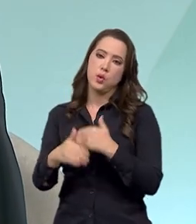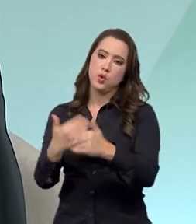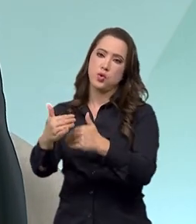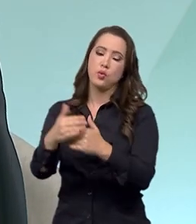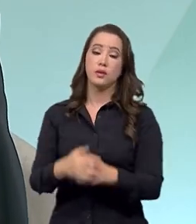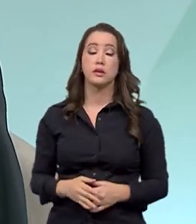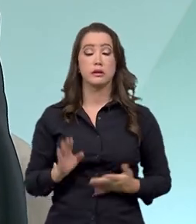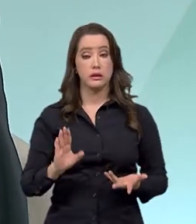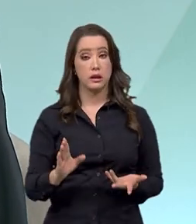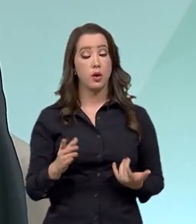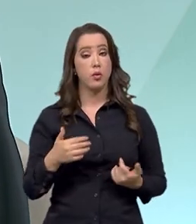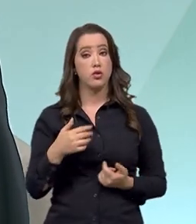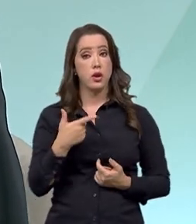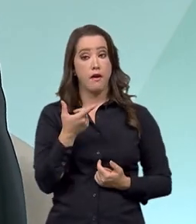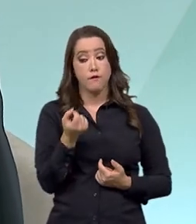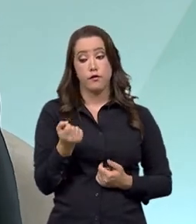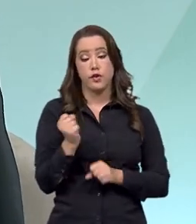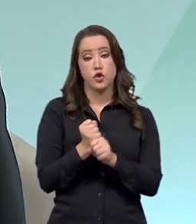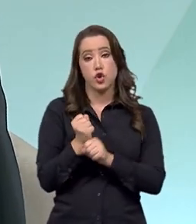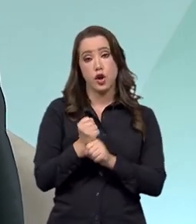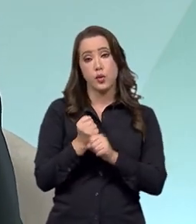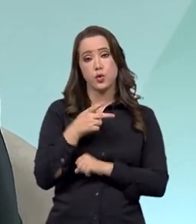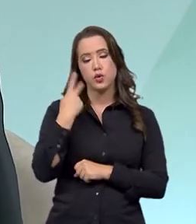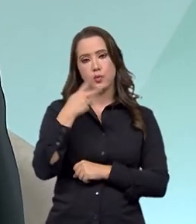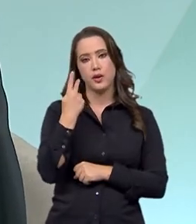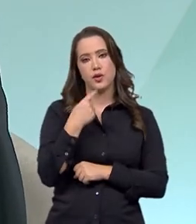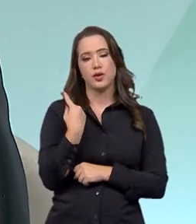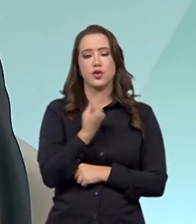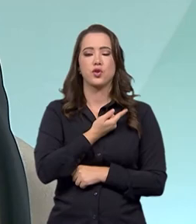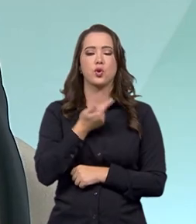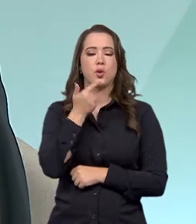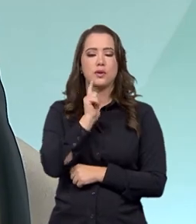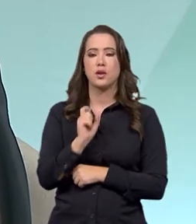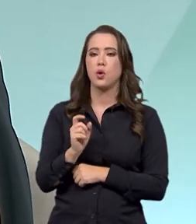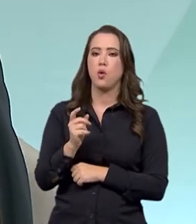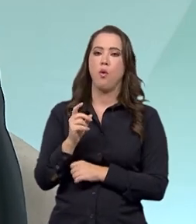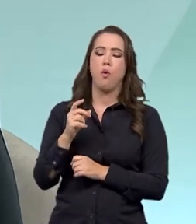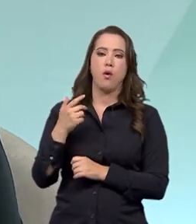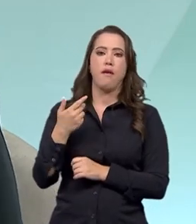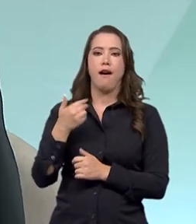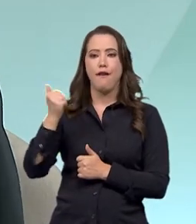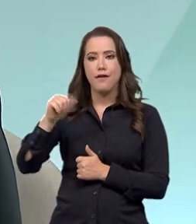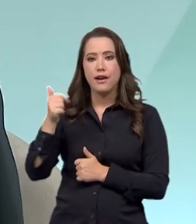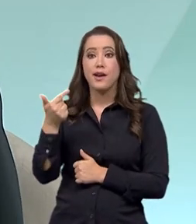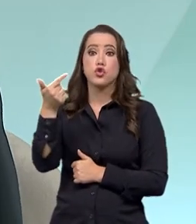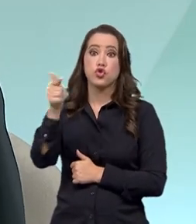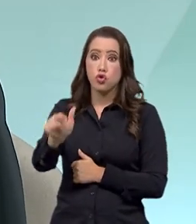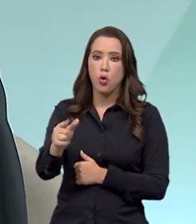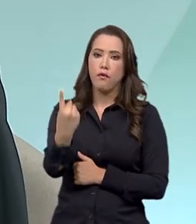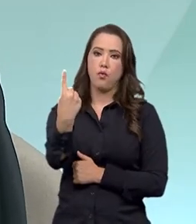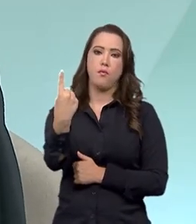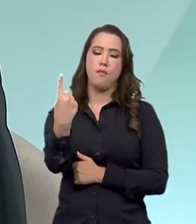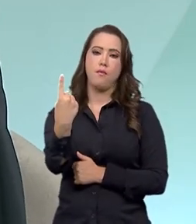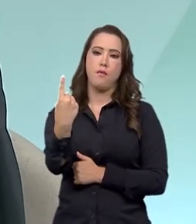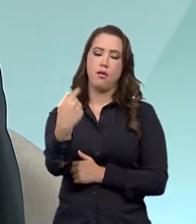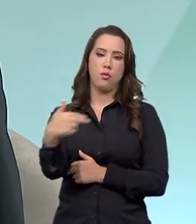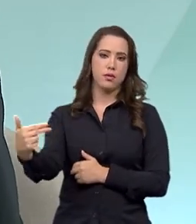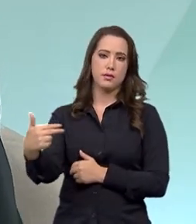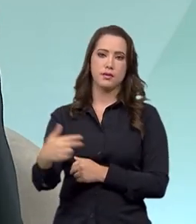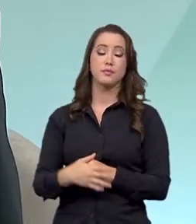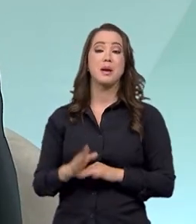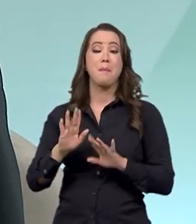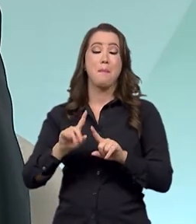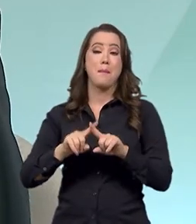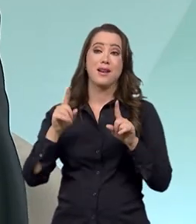política do patrimônio imaterial, nós tínhamos revalidado somente um bem. E hoje, no ano passado, nós conseguimos